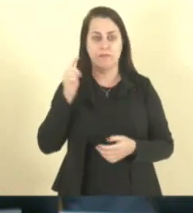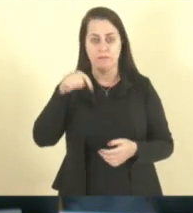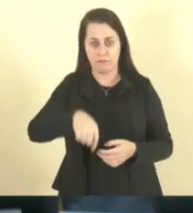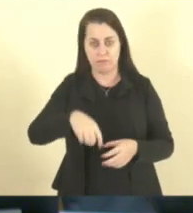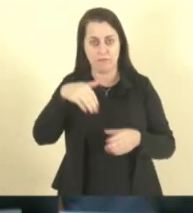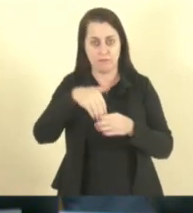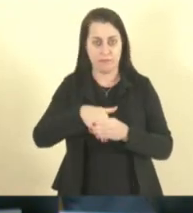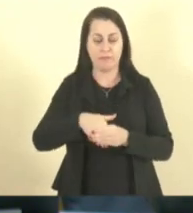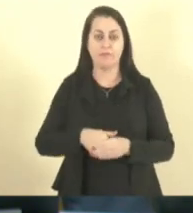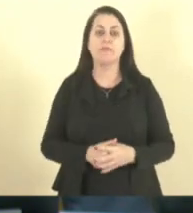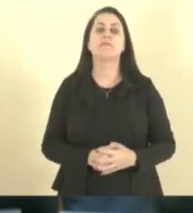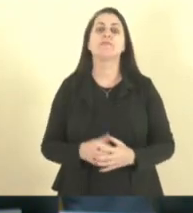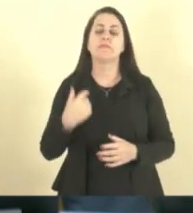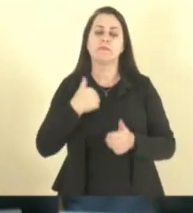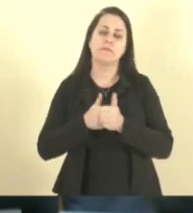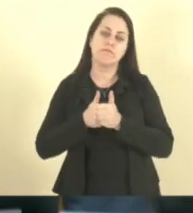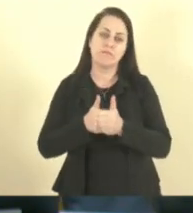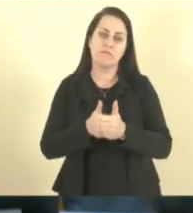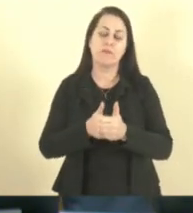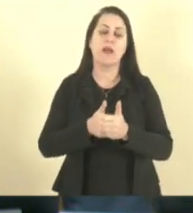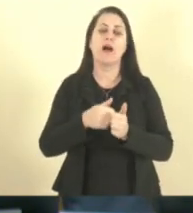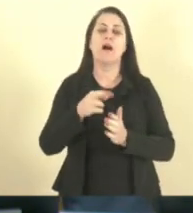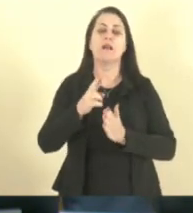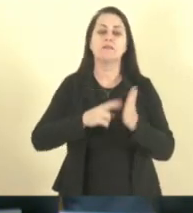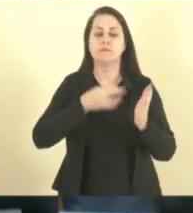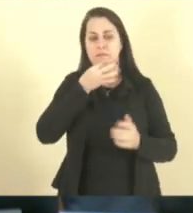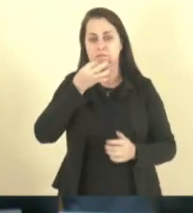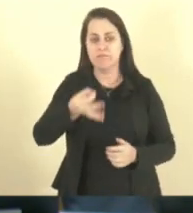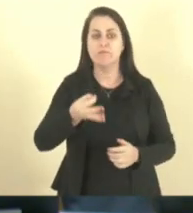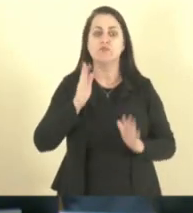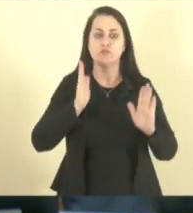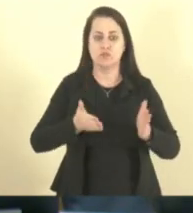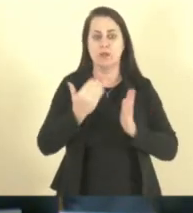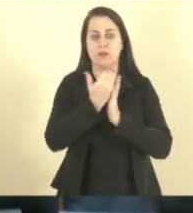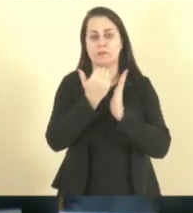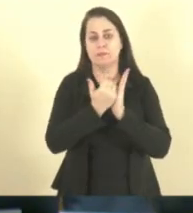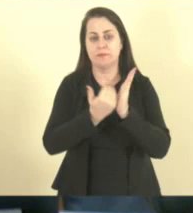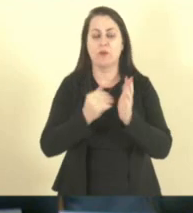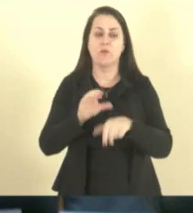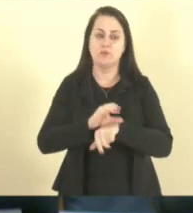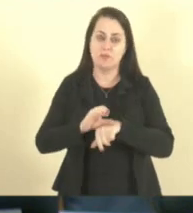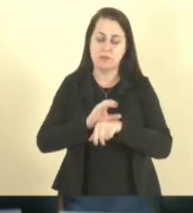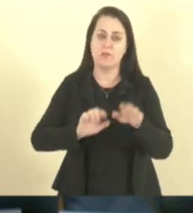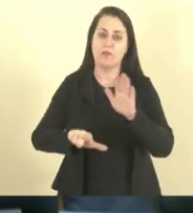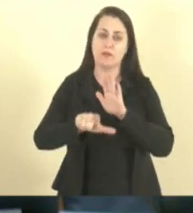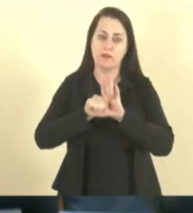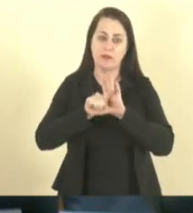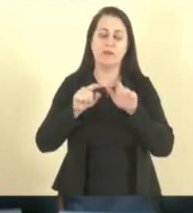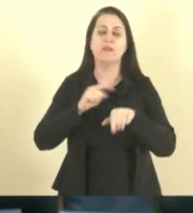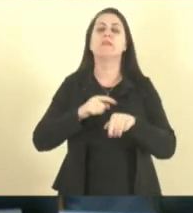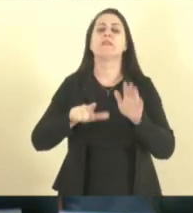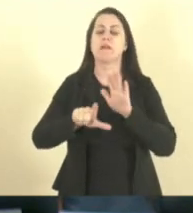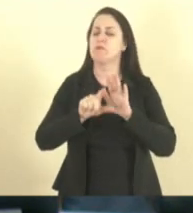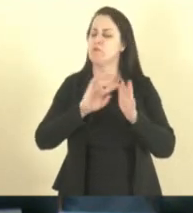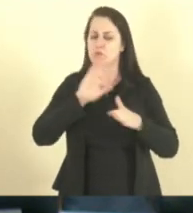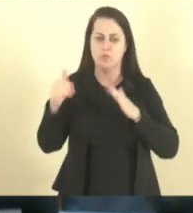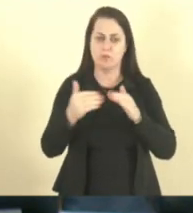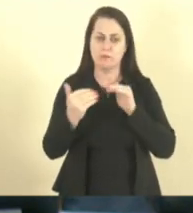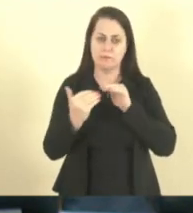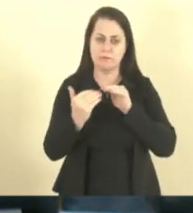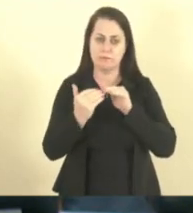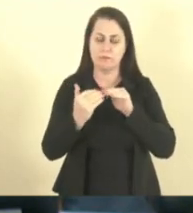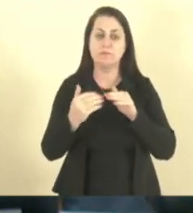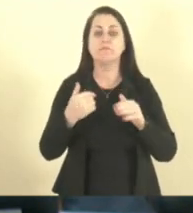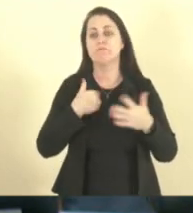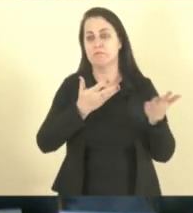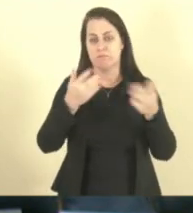acompanhando o parecer já acostado nos autos pela constitucionalidade, legalidade, juridicidade e boteca e legislativa da matéria e coloco a